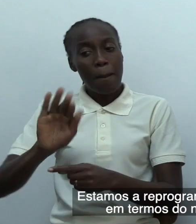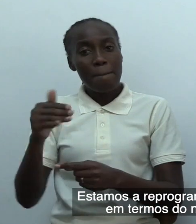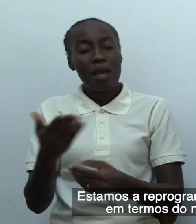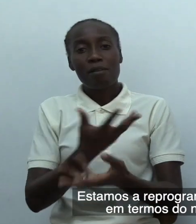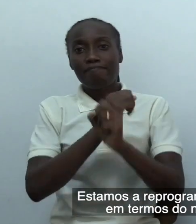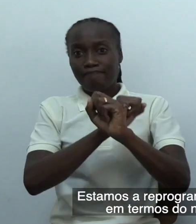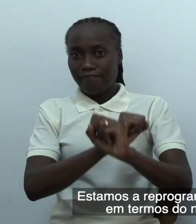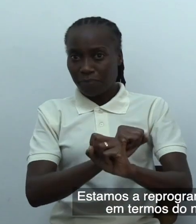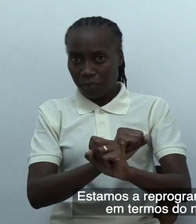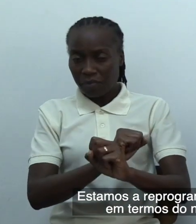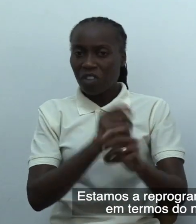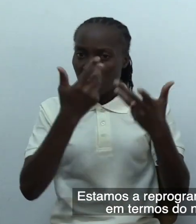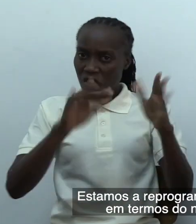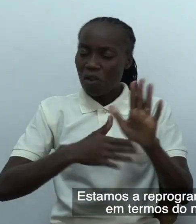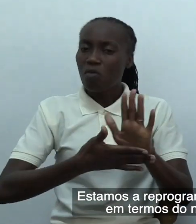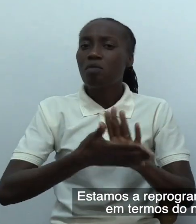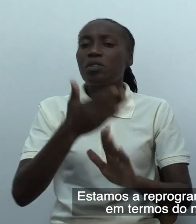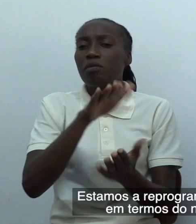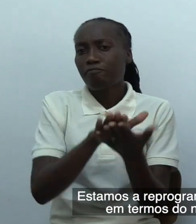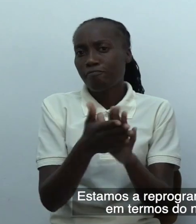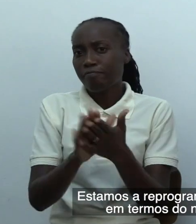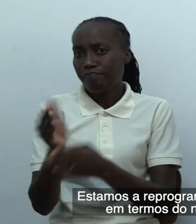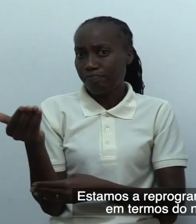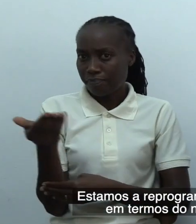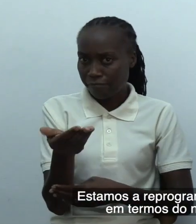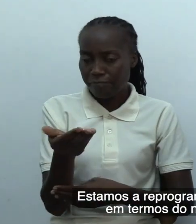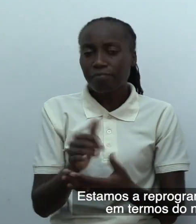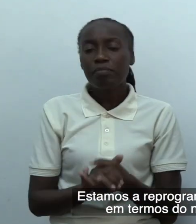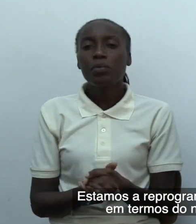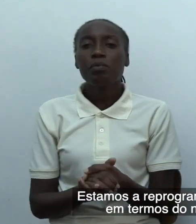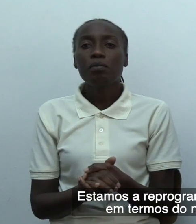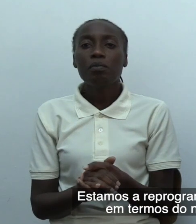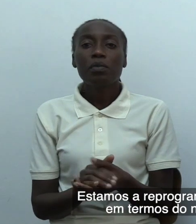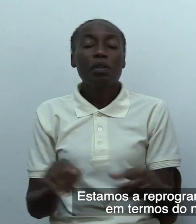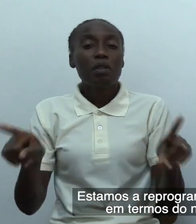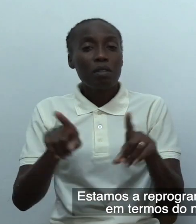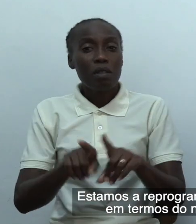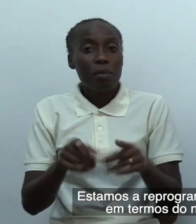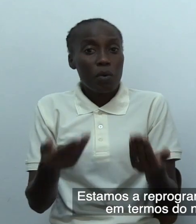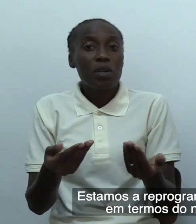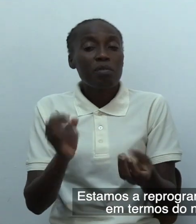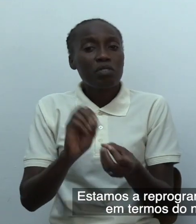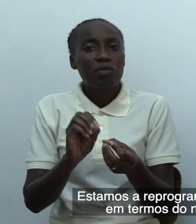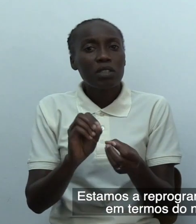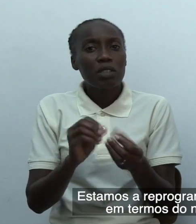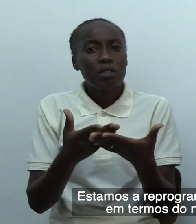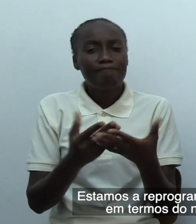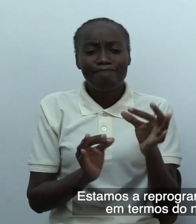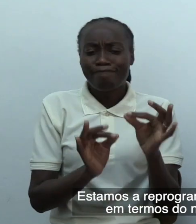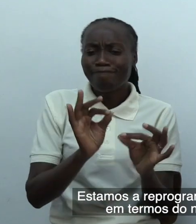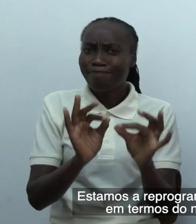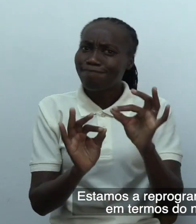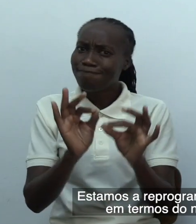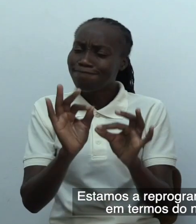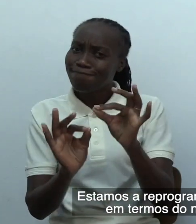reprogramar no sentido de fazer as mudanças em termos do nosso plano